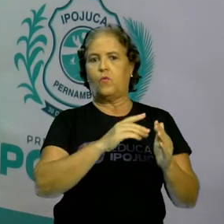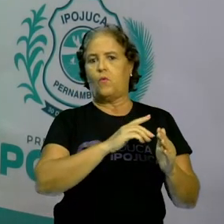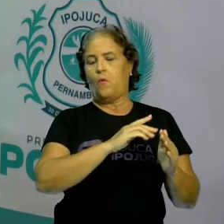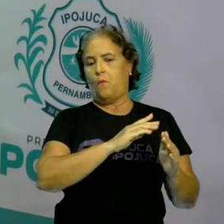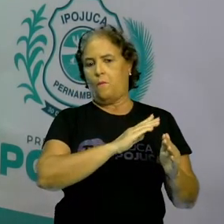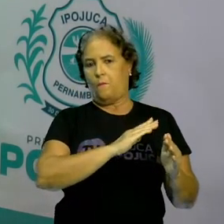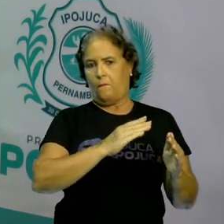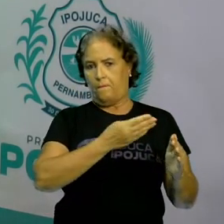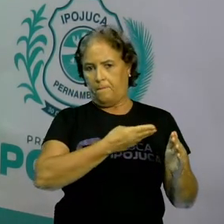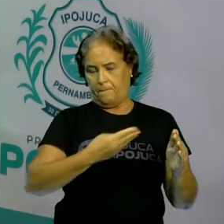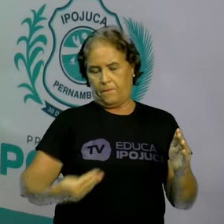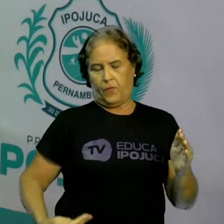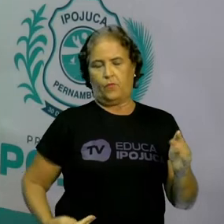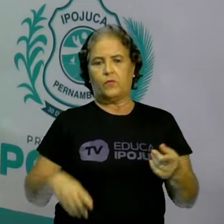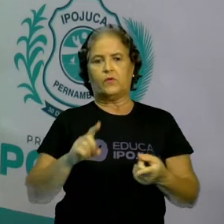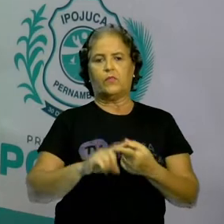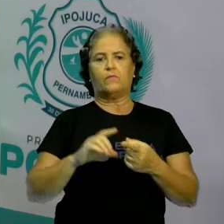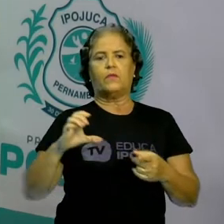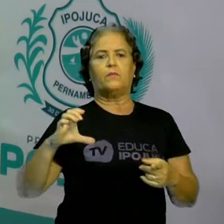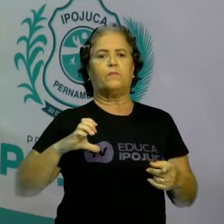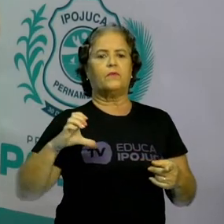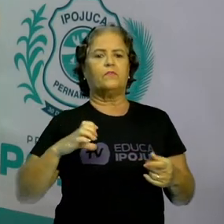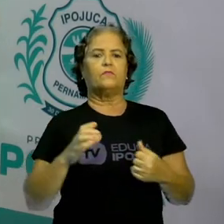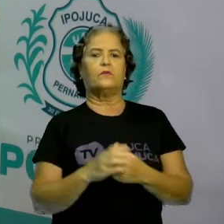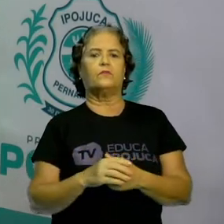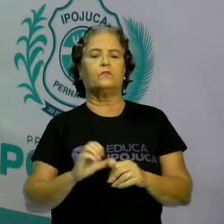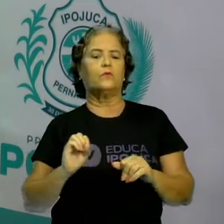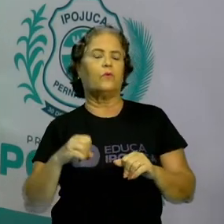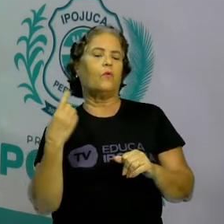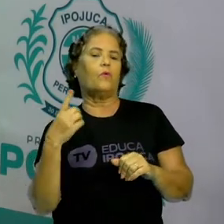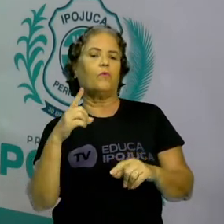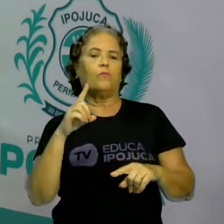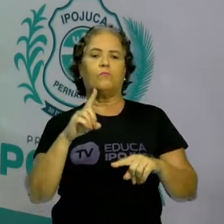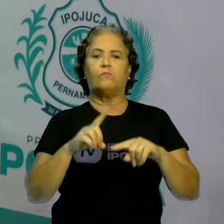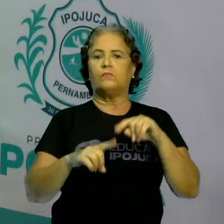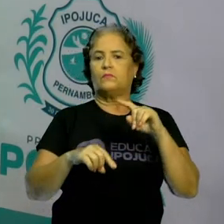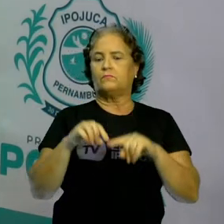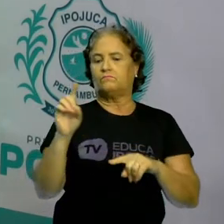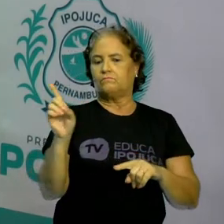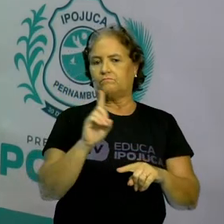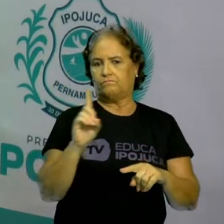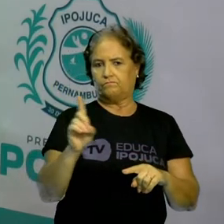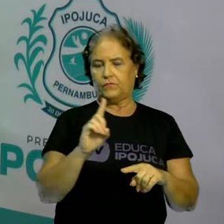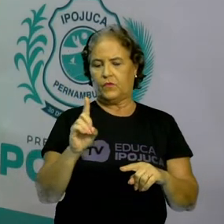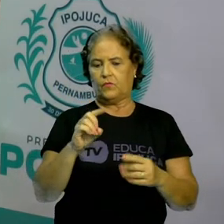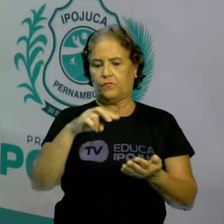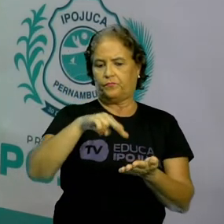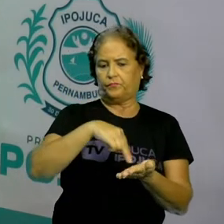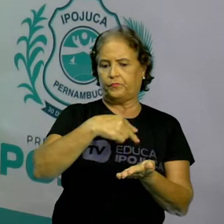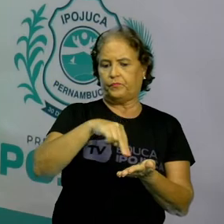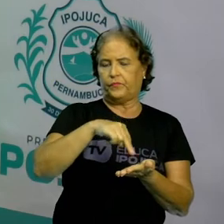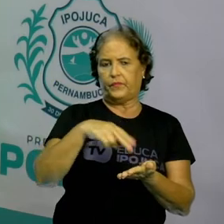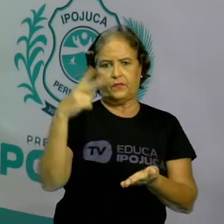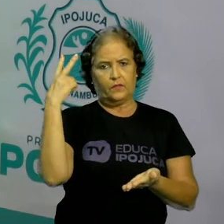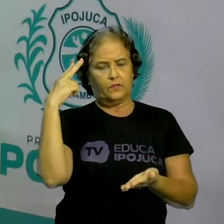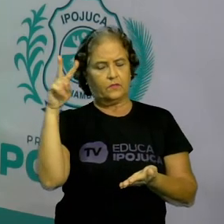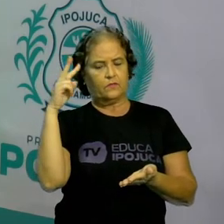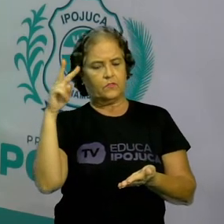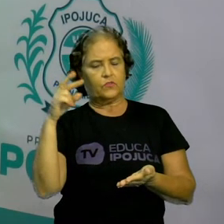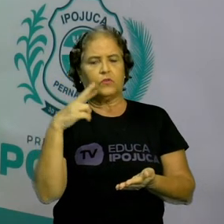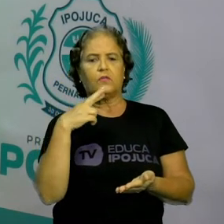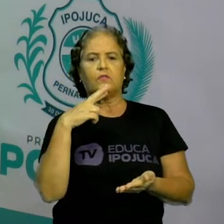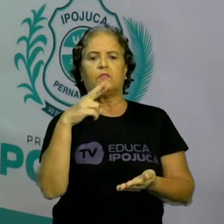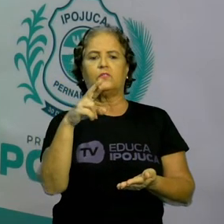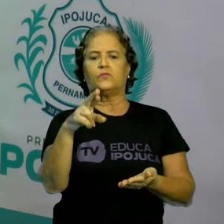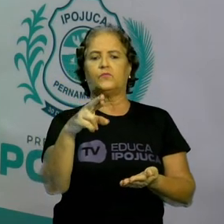imaterial, né? Uma dança, uma história, certo? Então, respondam aí no caderno de